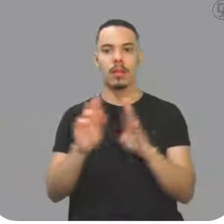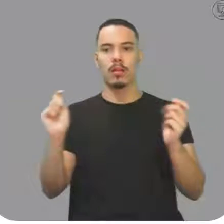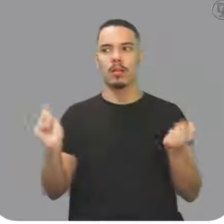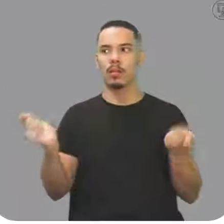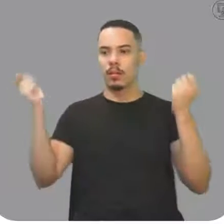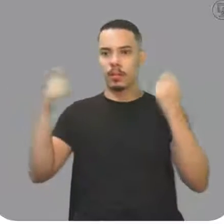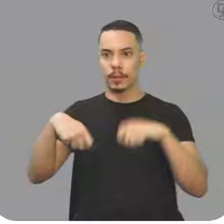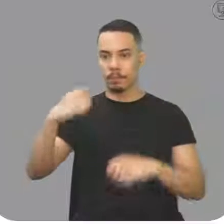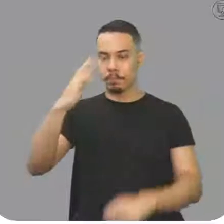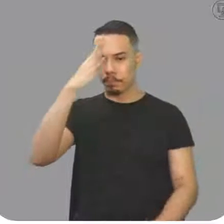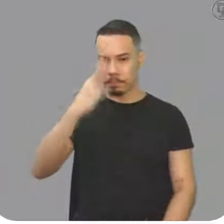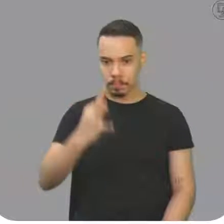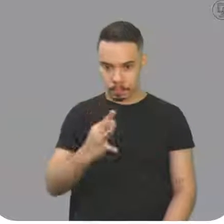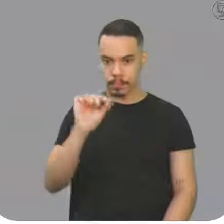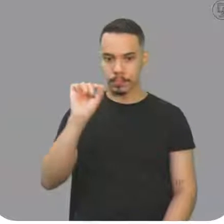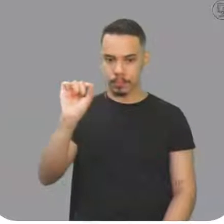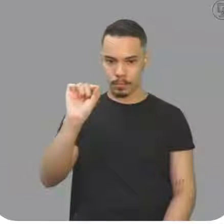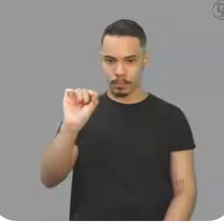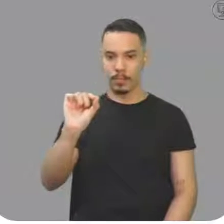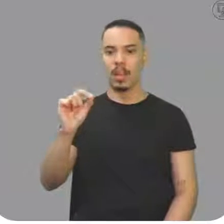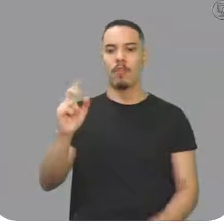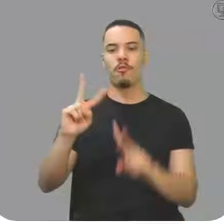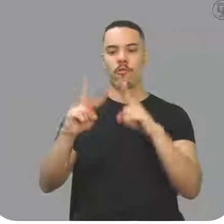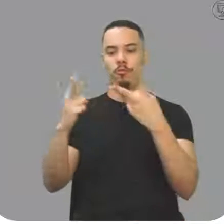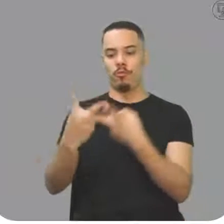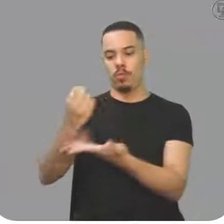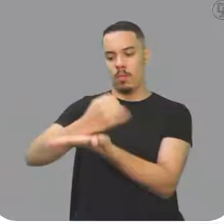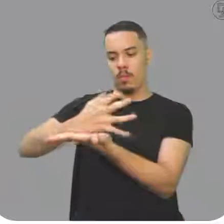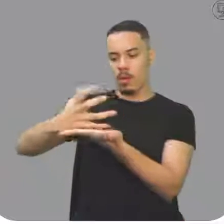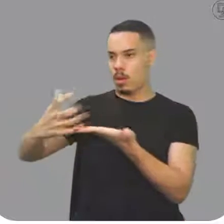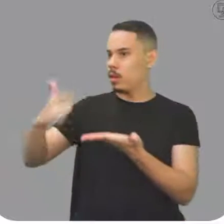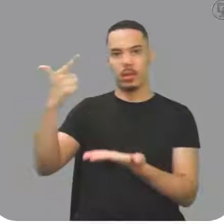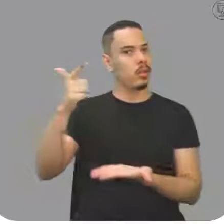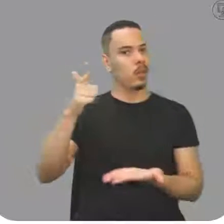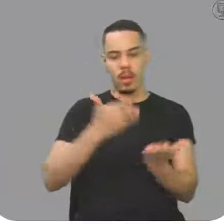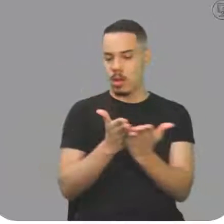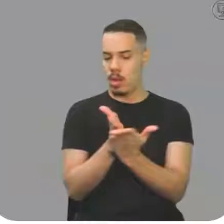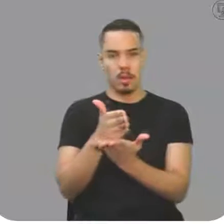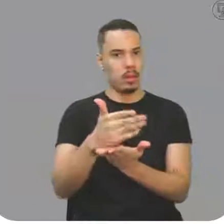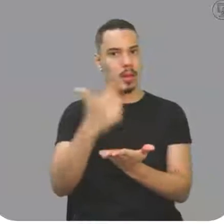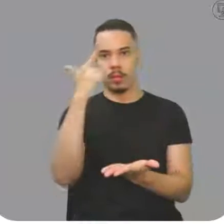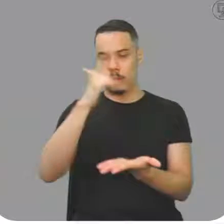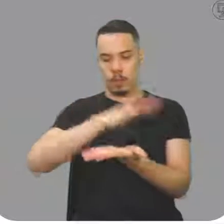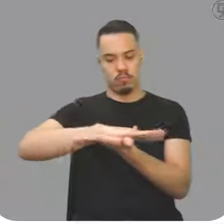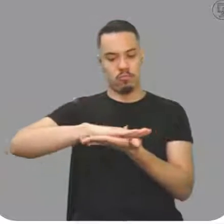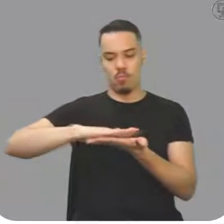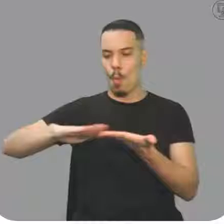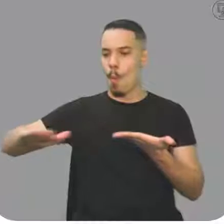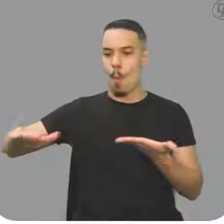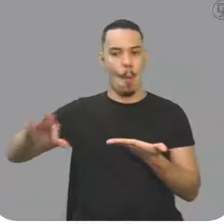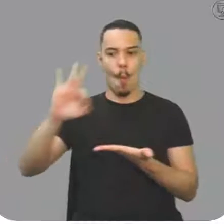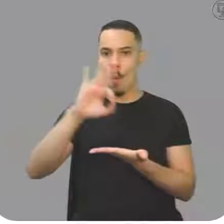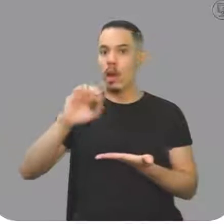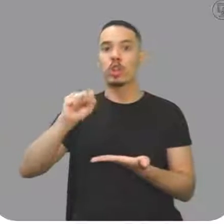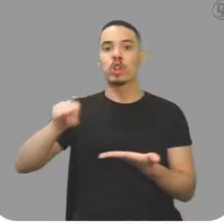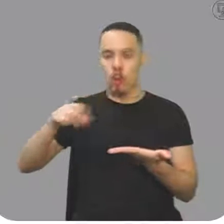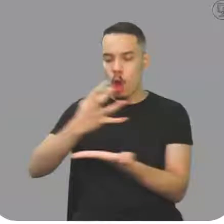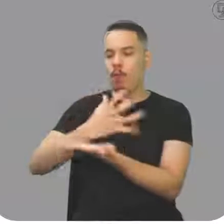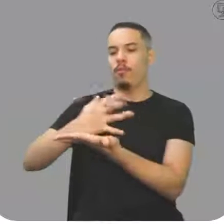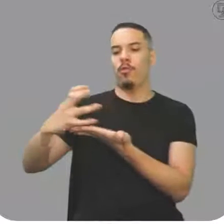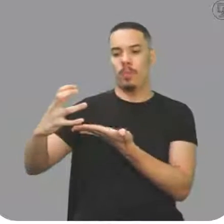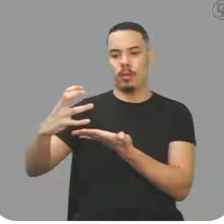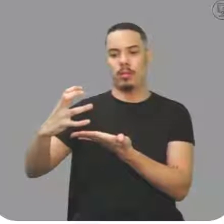só se considera a dilatação térmica, volume é, não tem linear e nem superficial, pessoal. Então, nós temos um volume inicial,